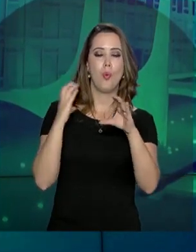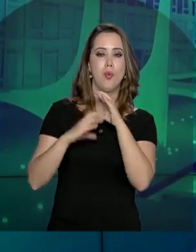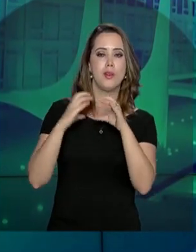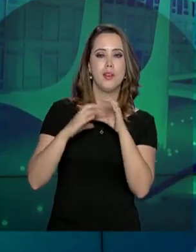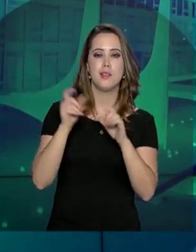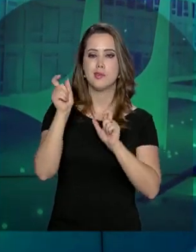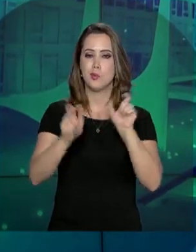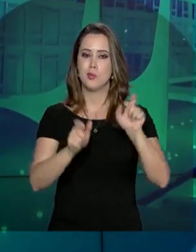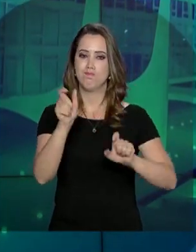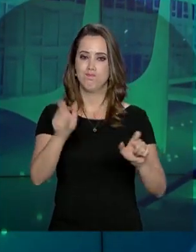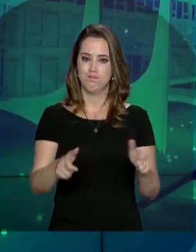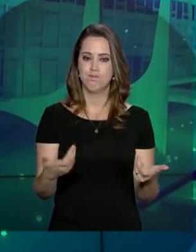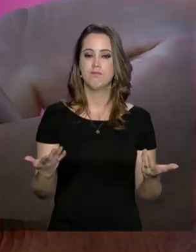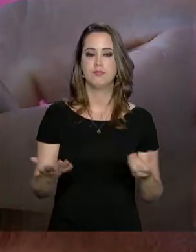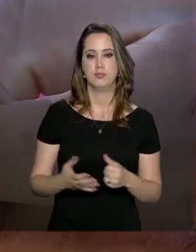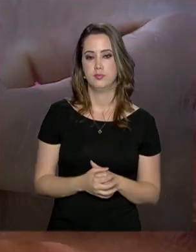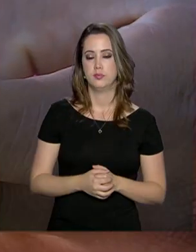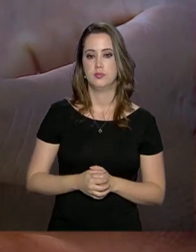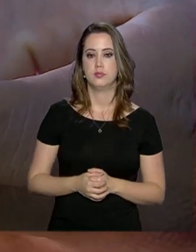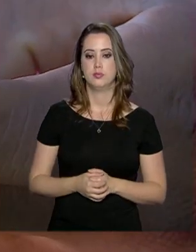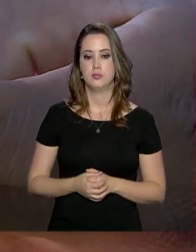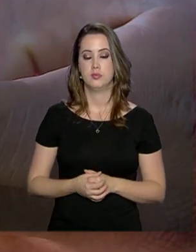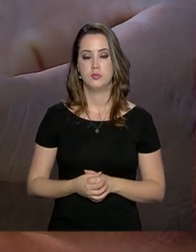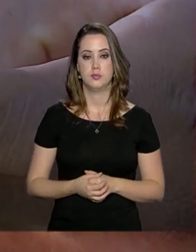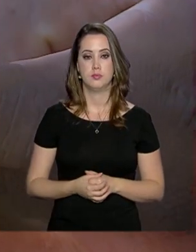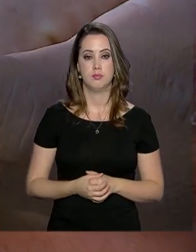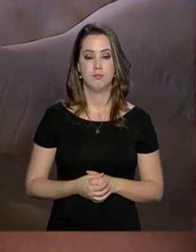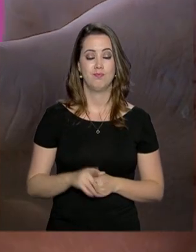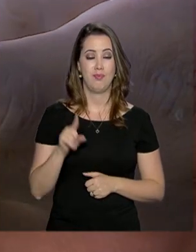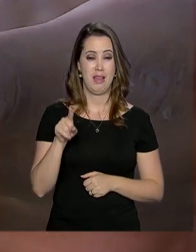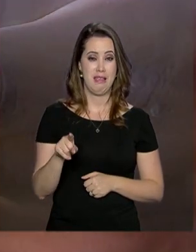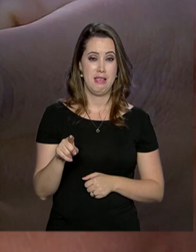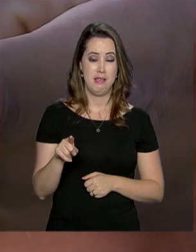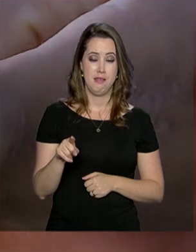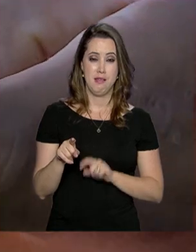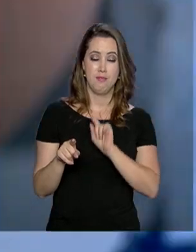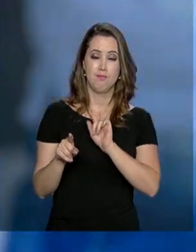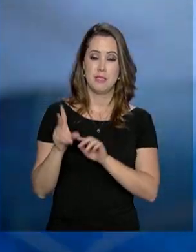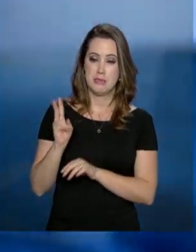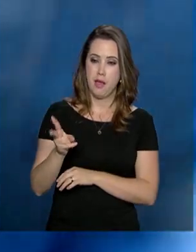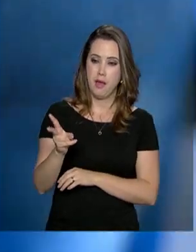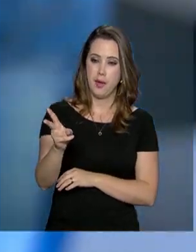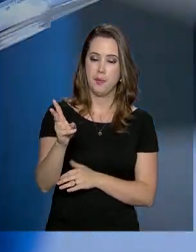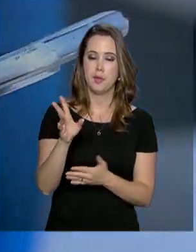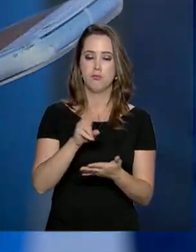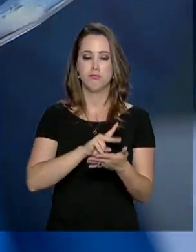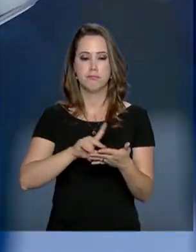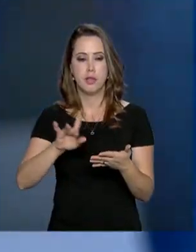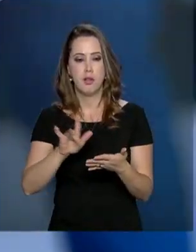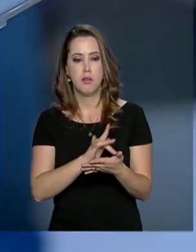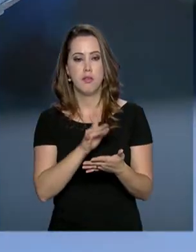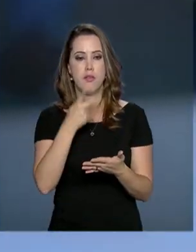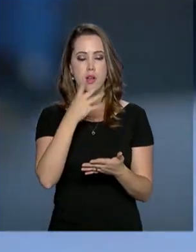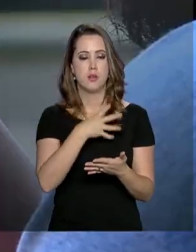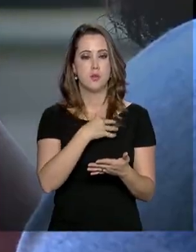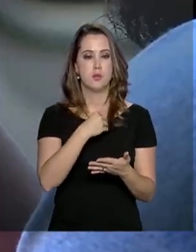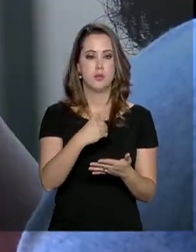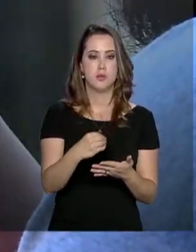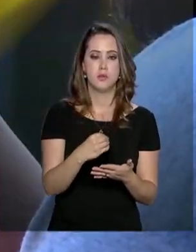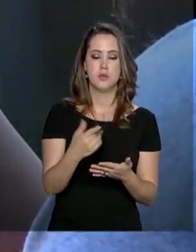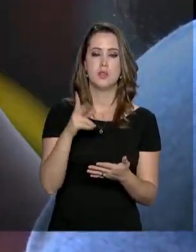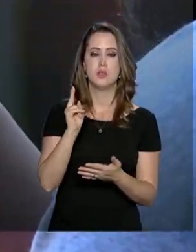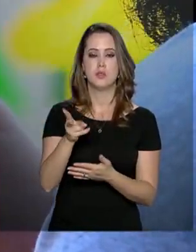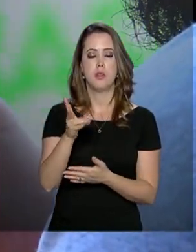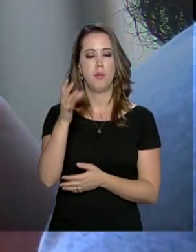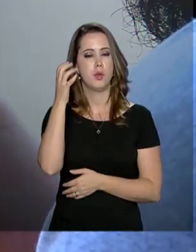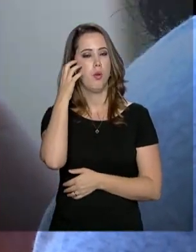atendimento ao cliente. Ele está no nosso dia a dia, está nas mãos para falar com os filhos, não